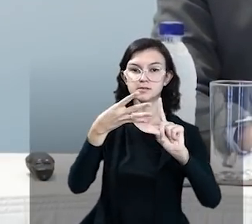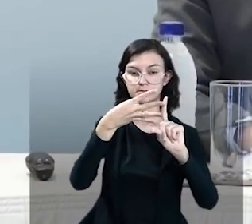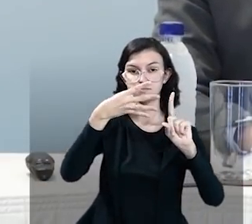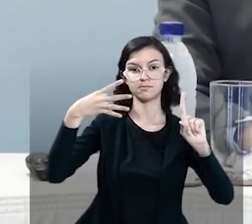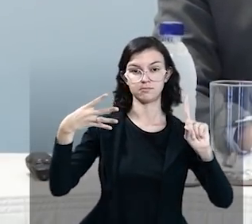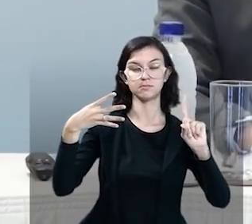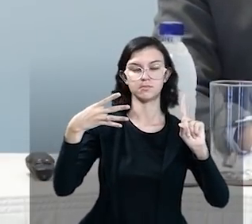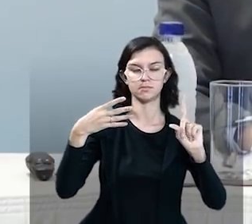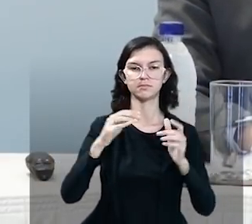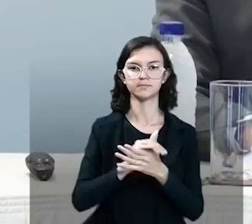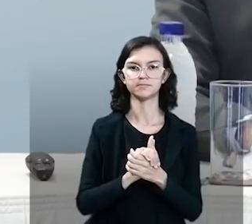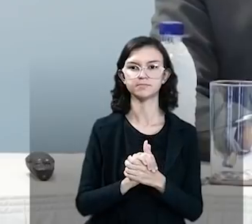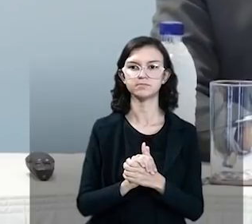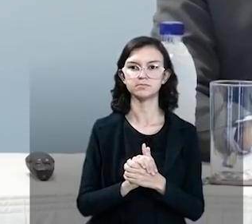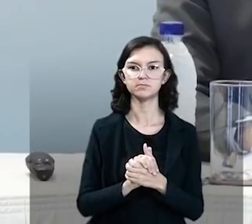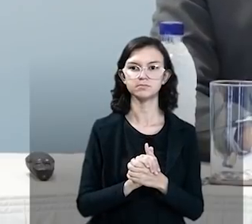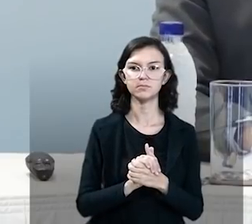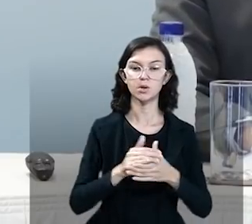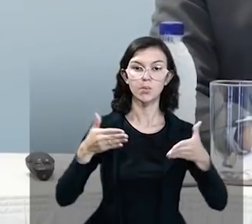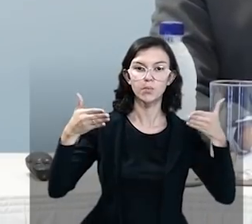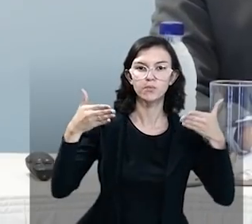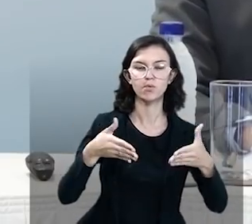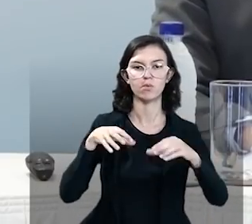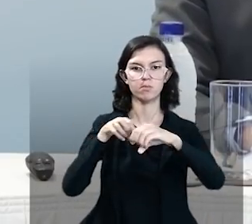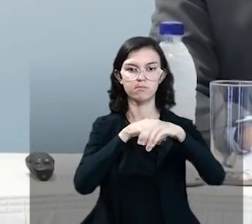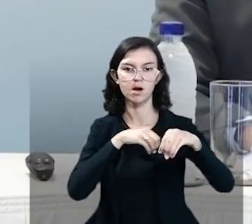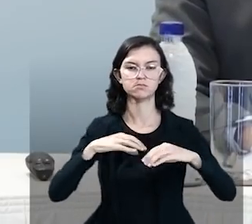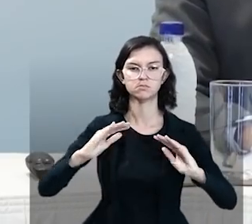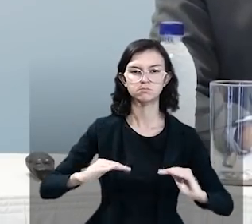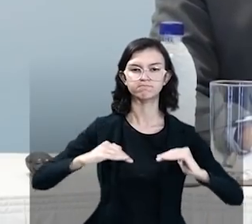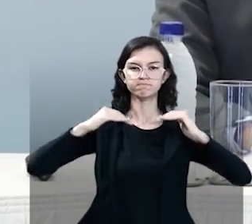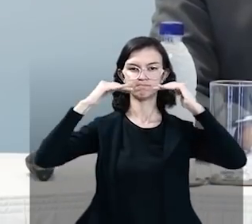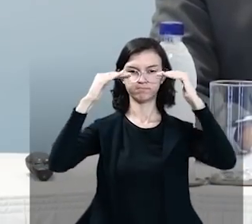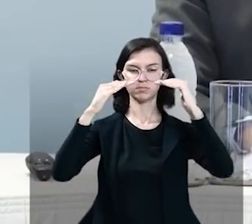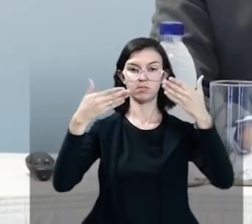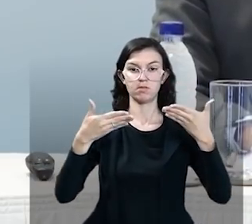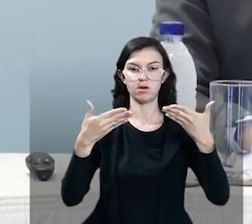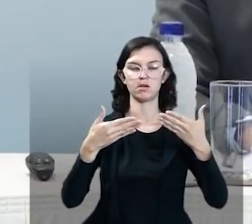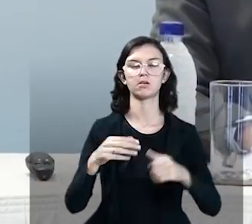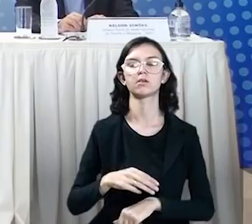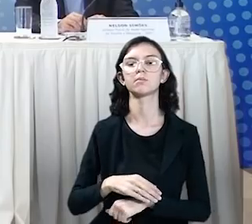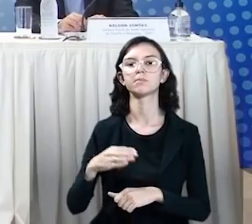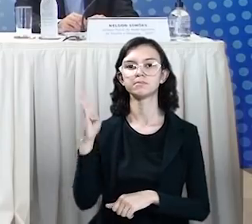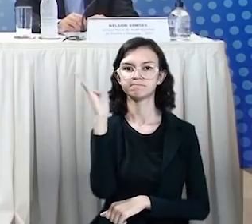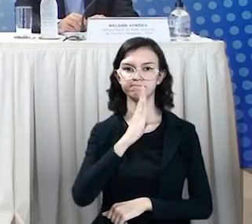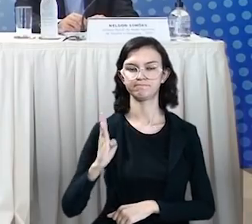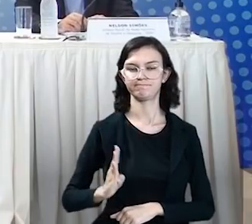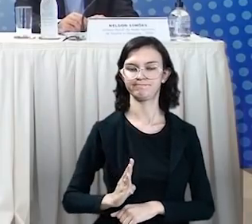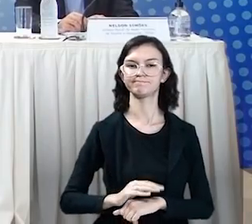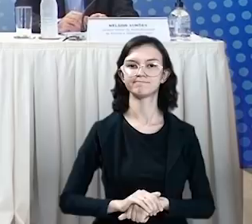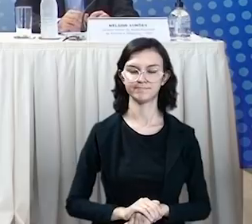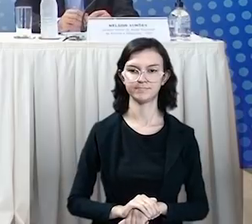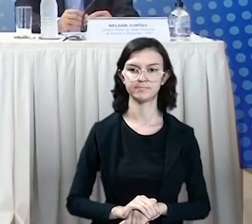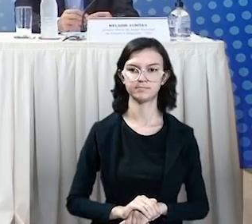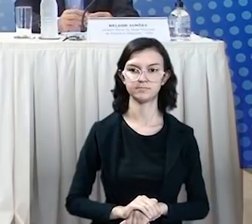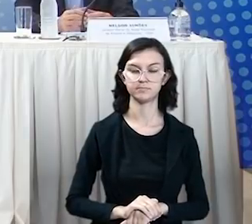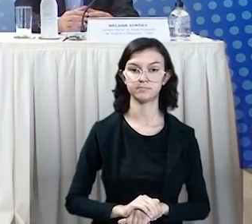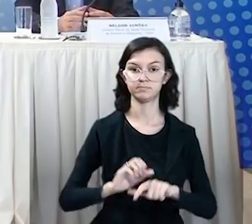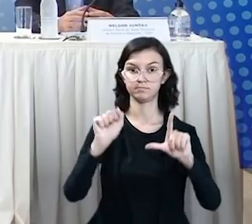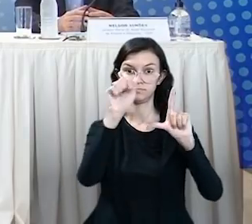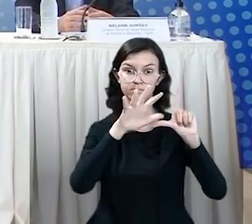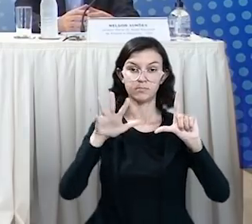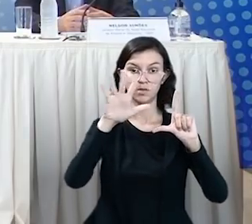direcionados ao ensino superior do Brasil. Na plataforma são